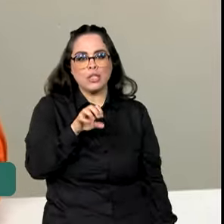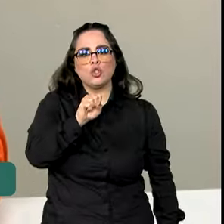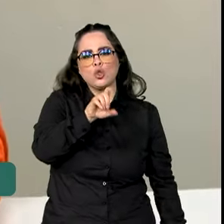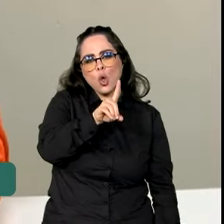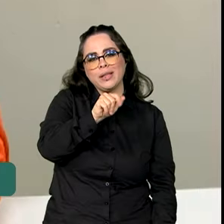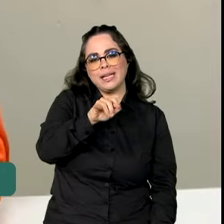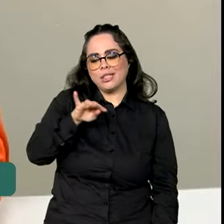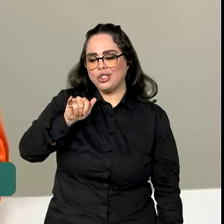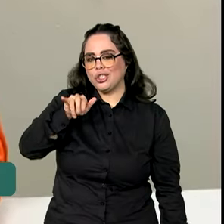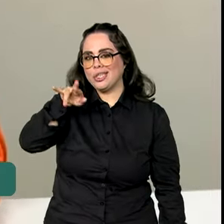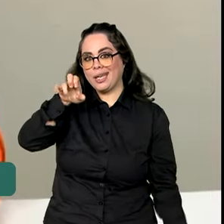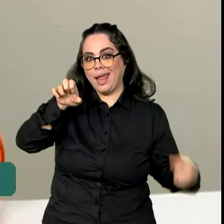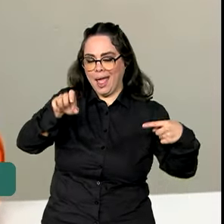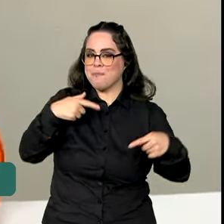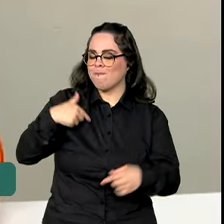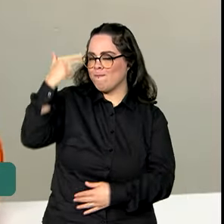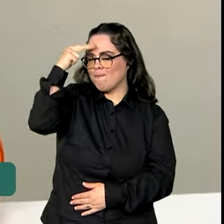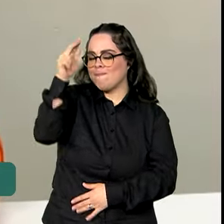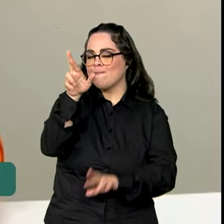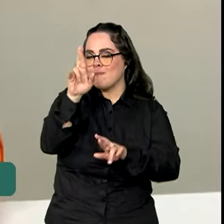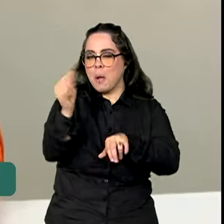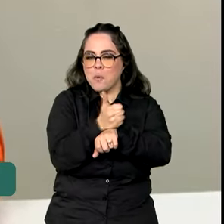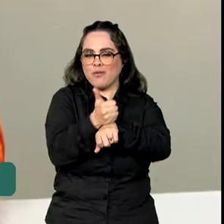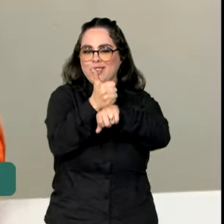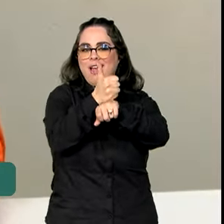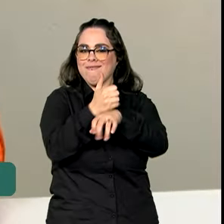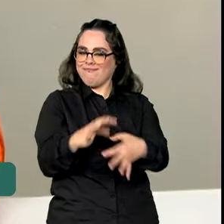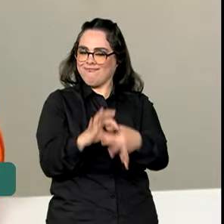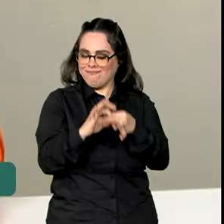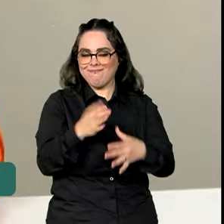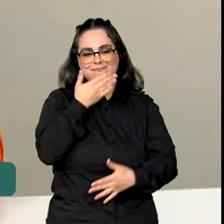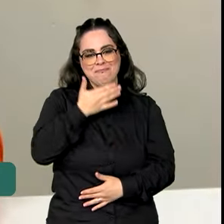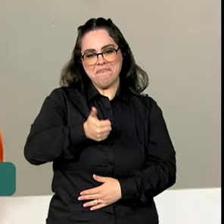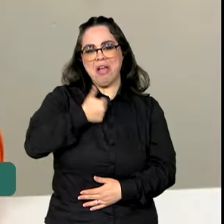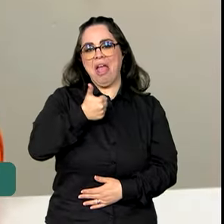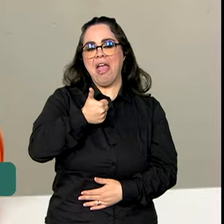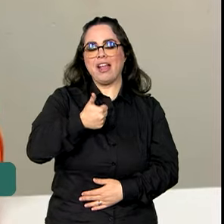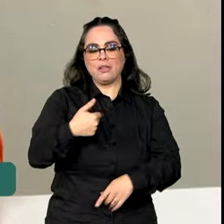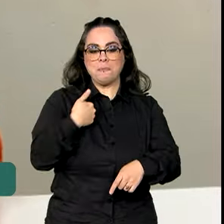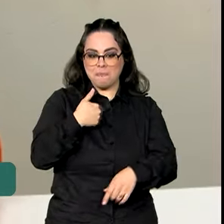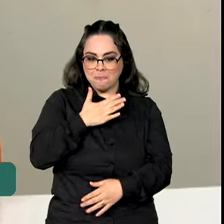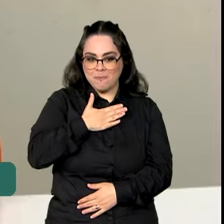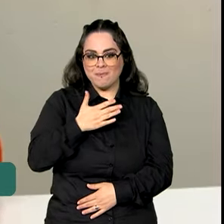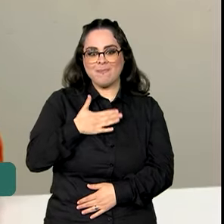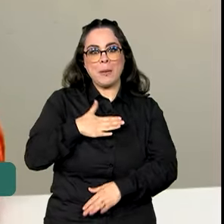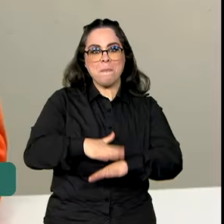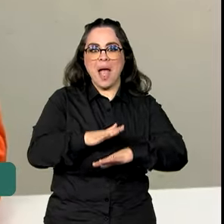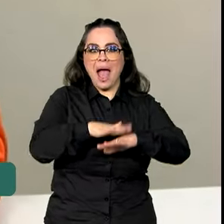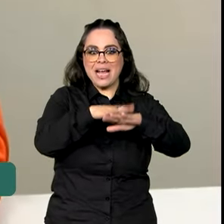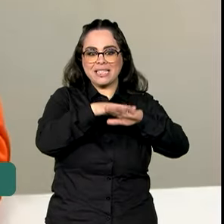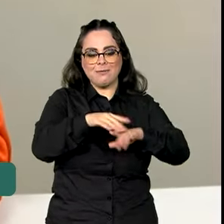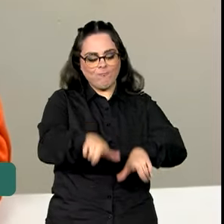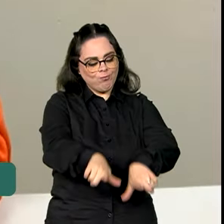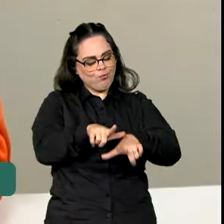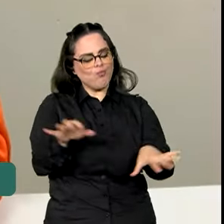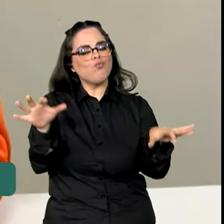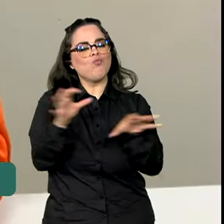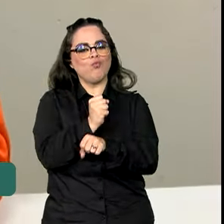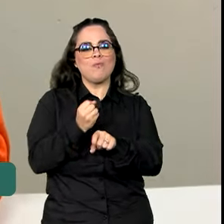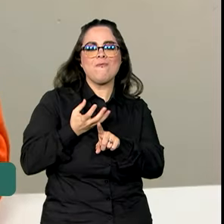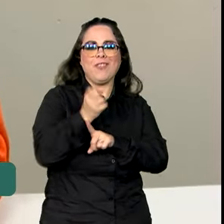o meu sonho, agora é a expectativa, né? De melhorar, tipo assim, vai ser mais uma conquista,